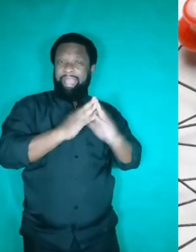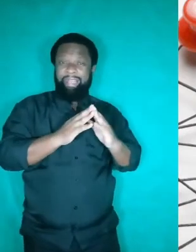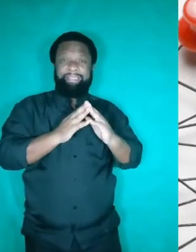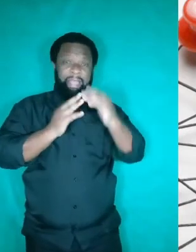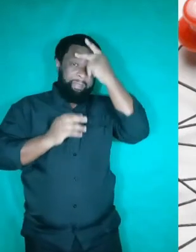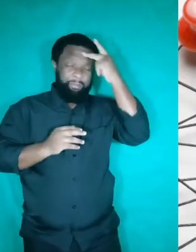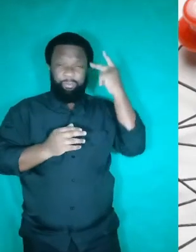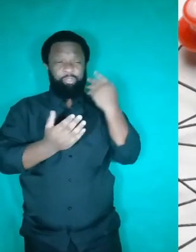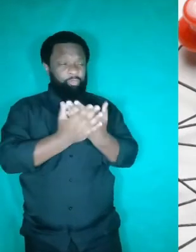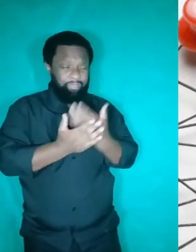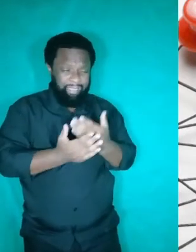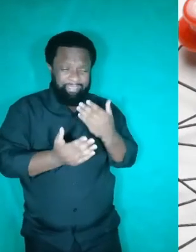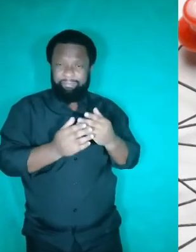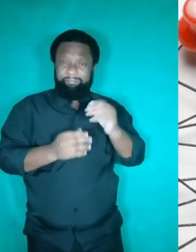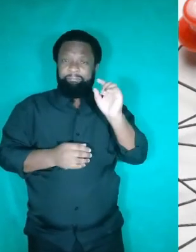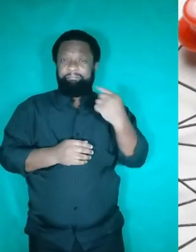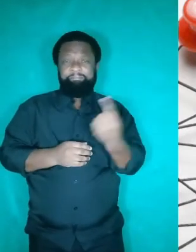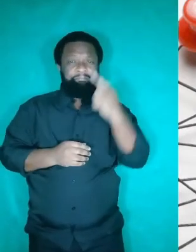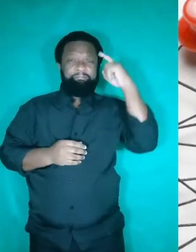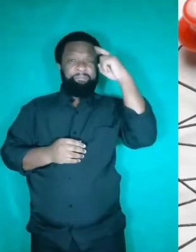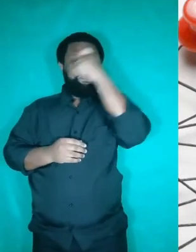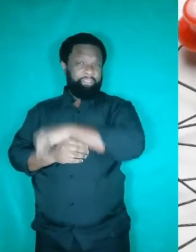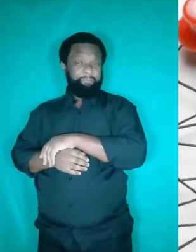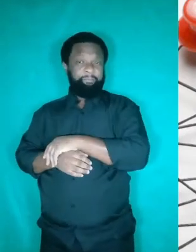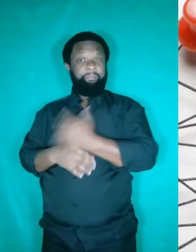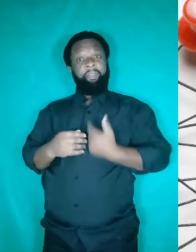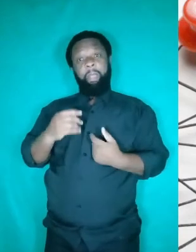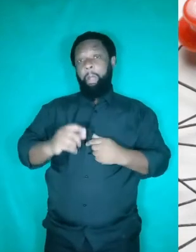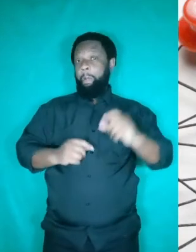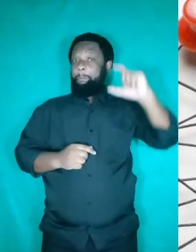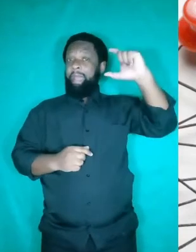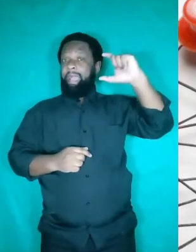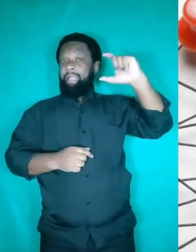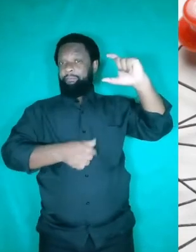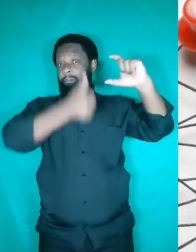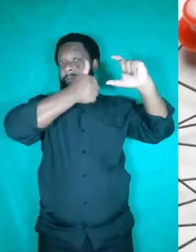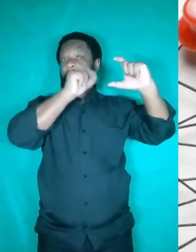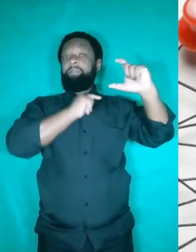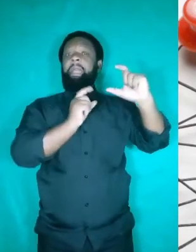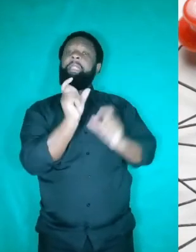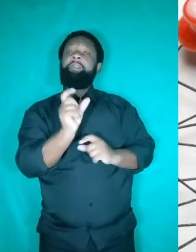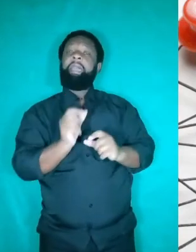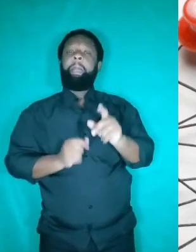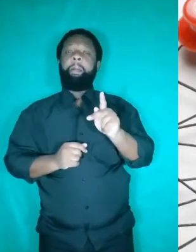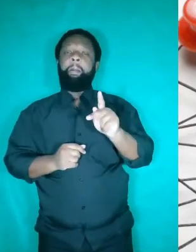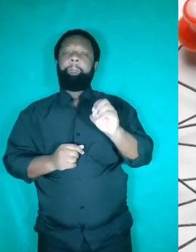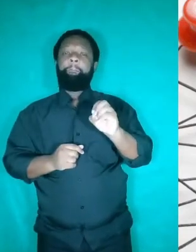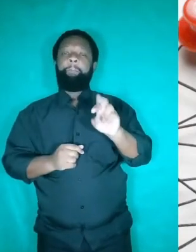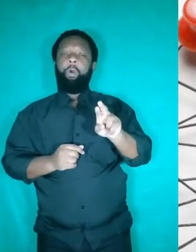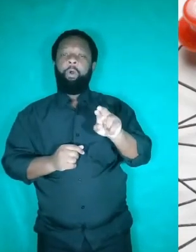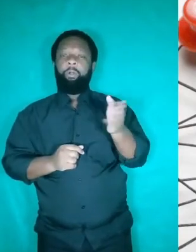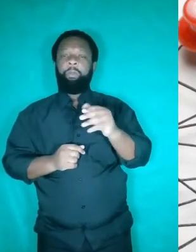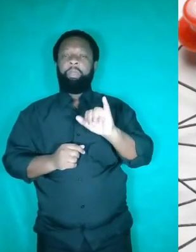de estudo desses alunos. Aqui no primeiro parágrafo, eu tenho o conectivo por isso estabelecendo uma relação de conclusão